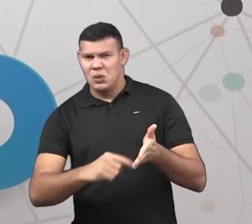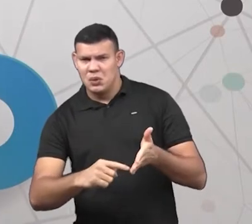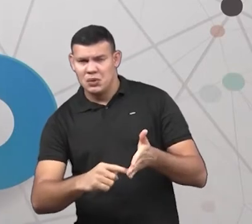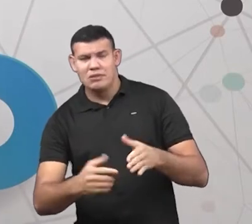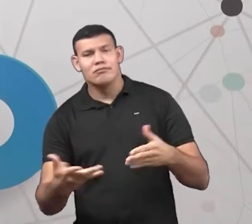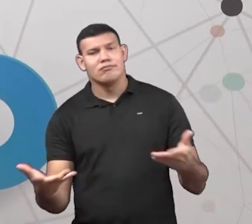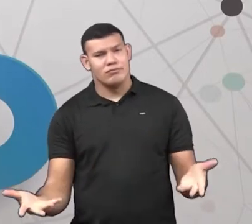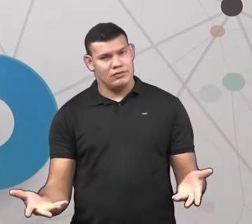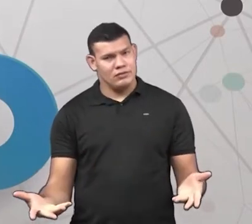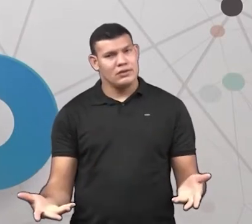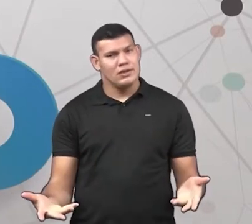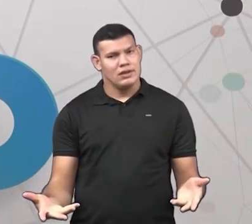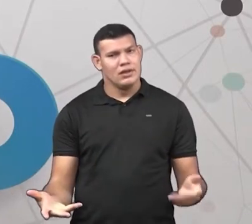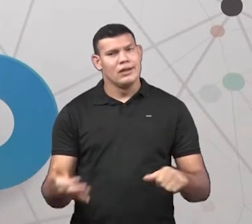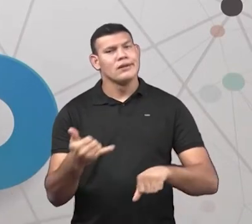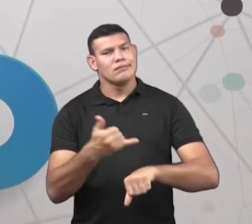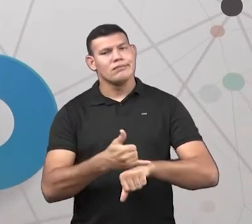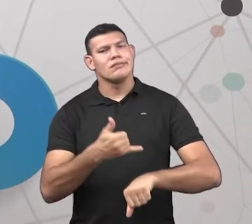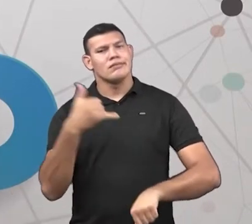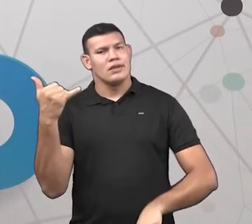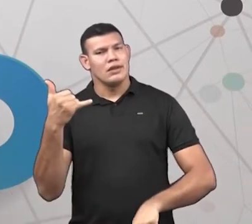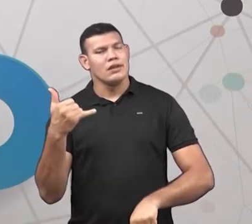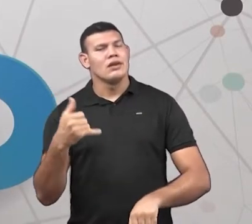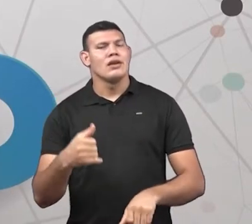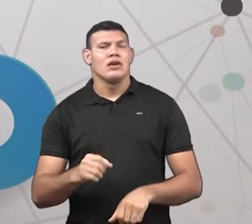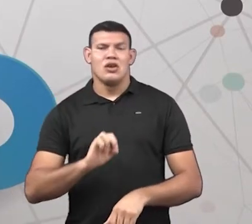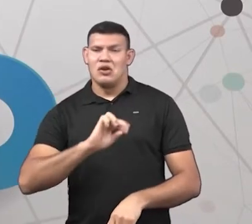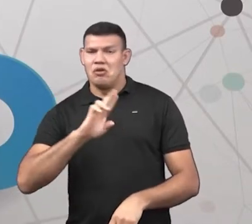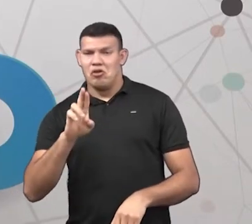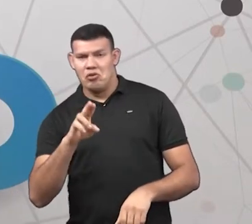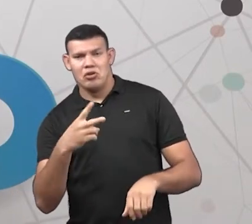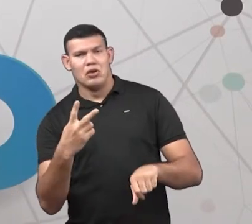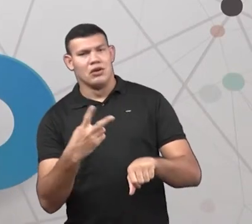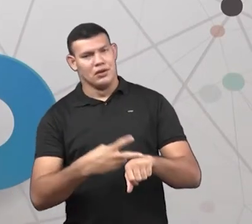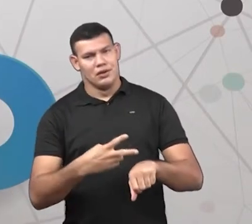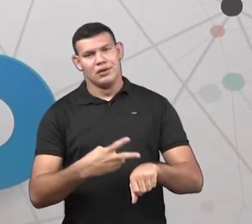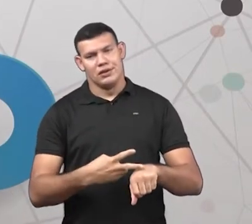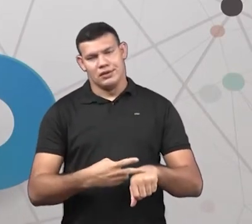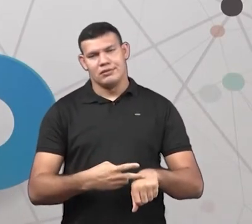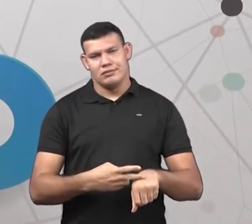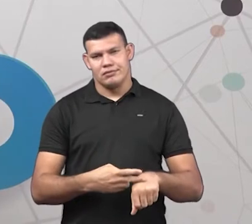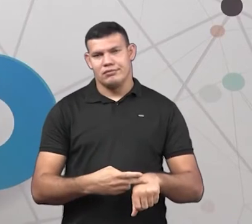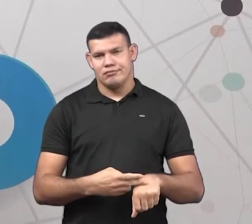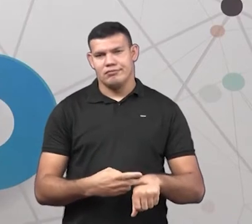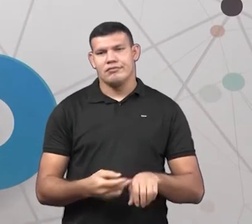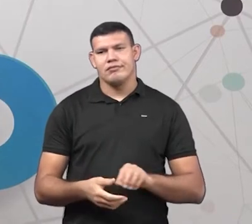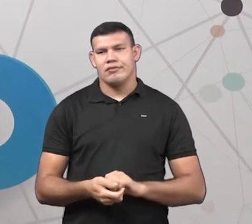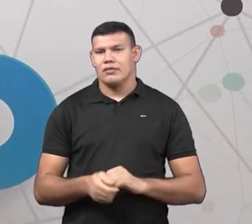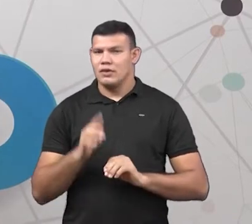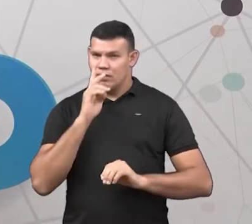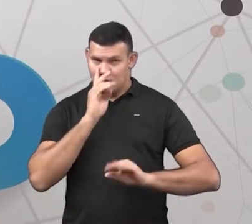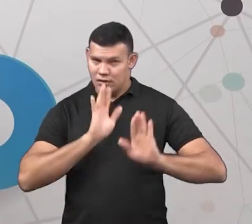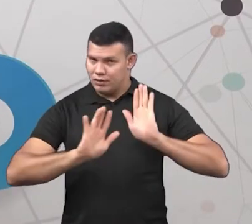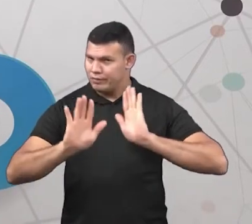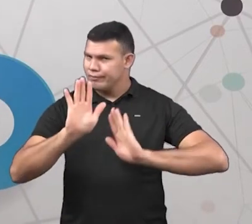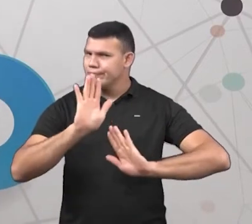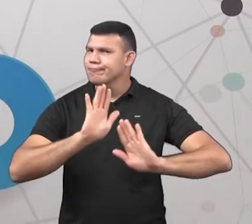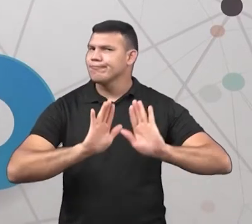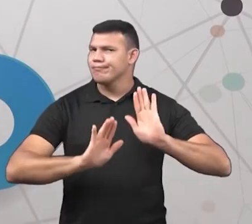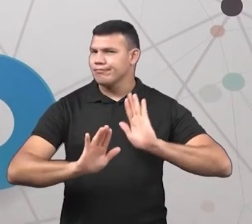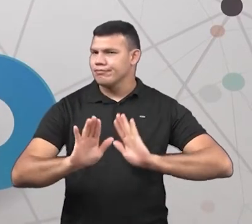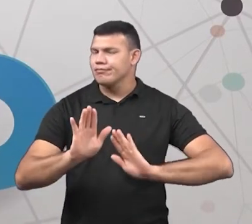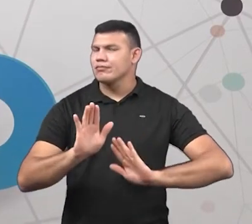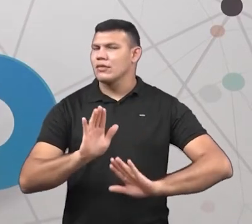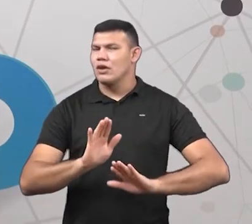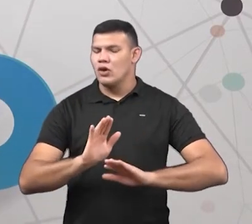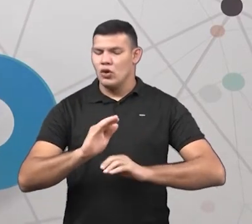dois, né? Na verdade. O caso aqui é do metal, né? E do vidro. Com bastante cuidado. Esse tem que ser bem